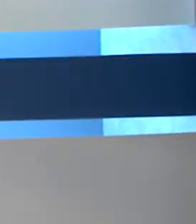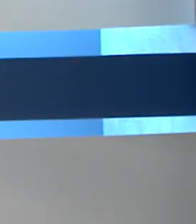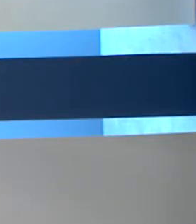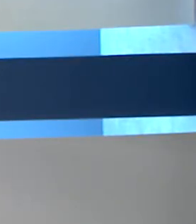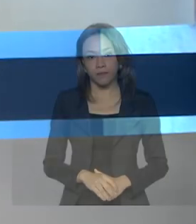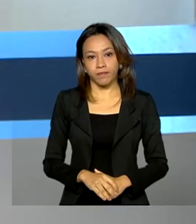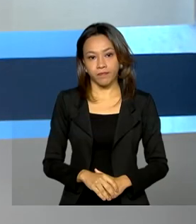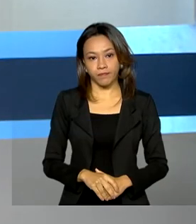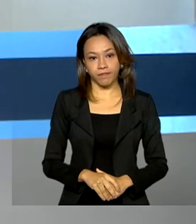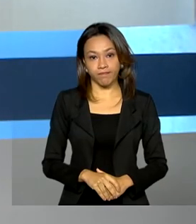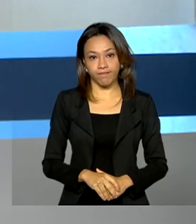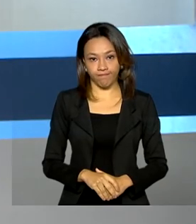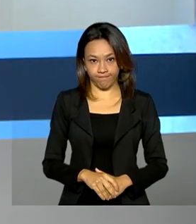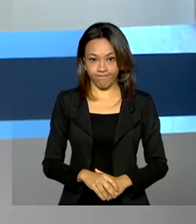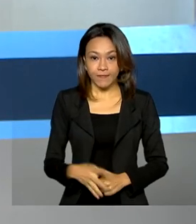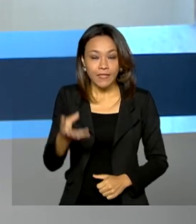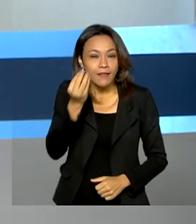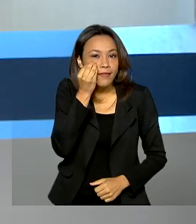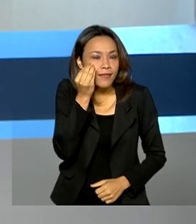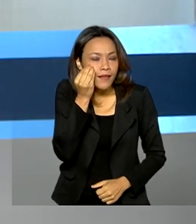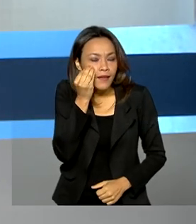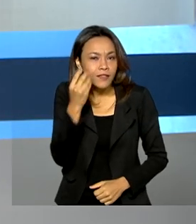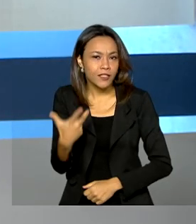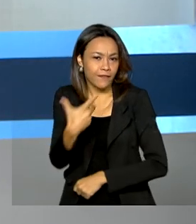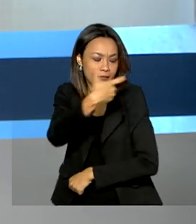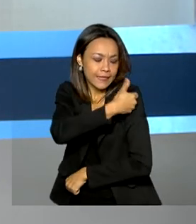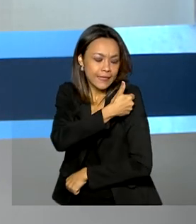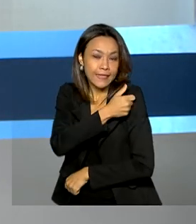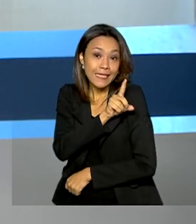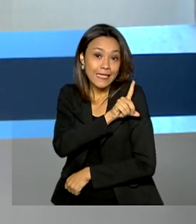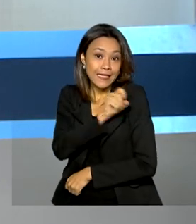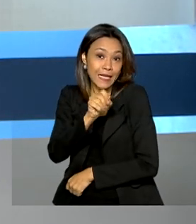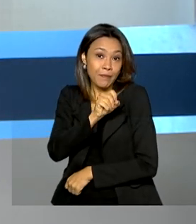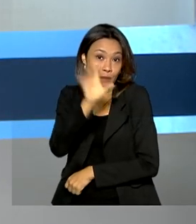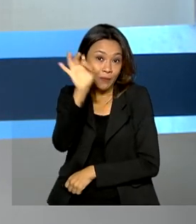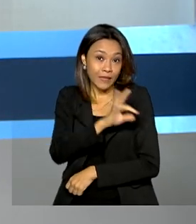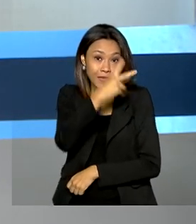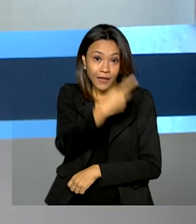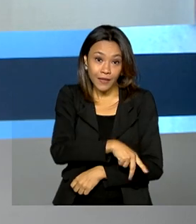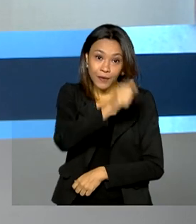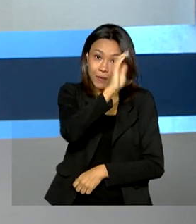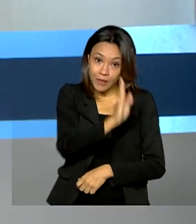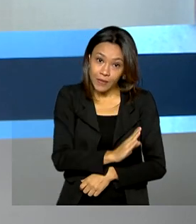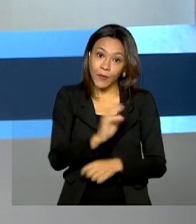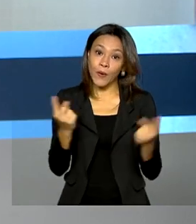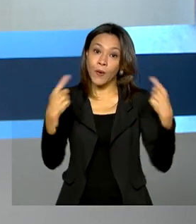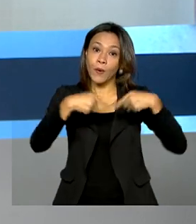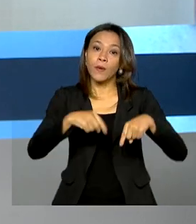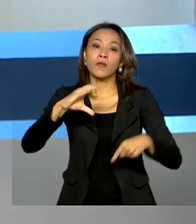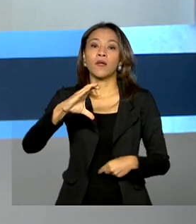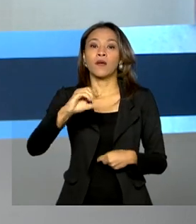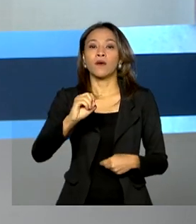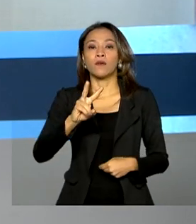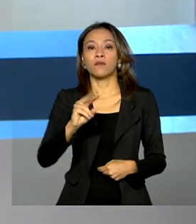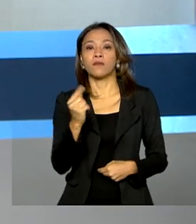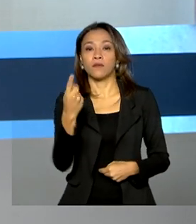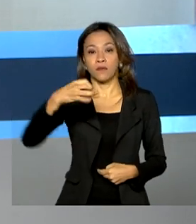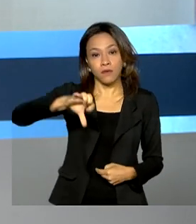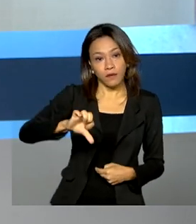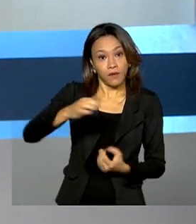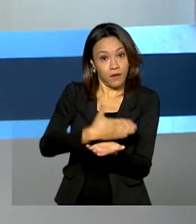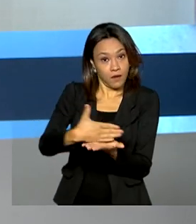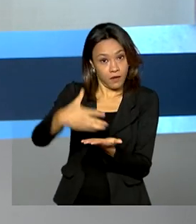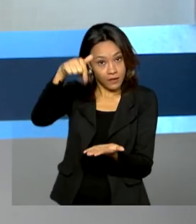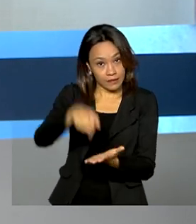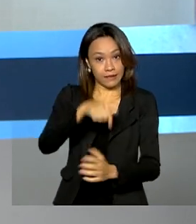mais. Os testes da vacina 100% nacional contra a Covid-19 devem iniciar ainda neste ano.